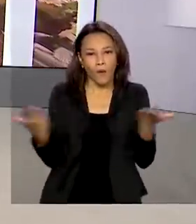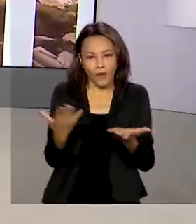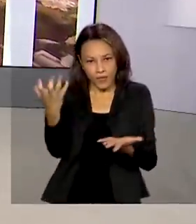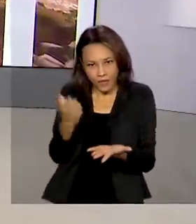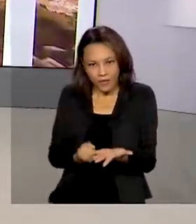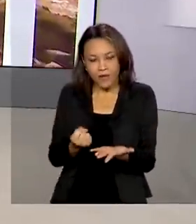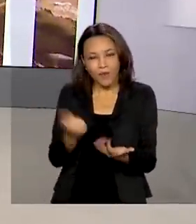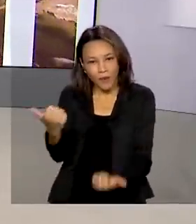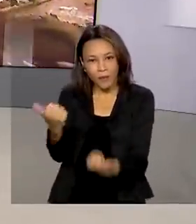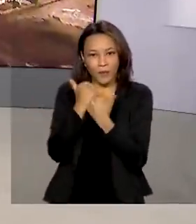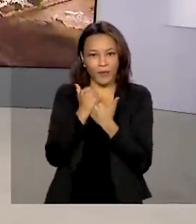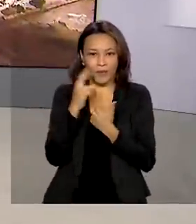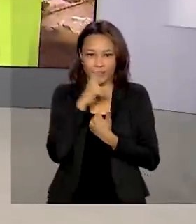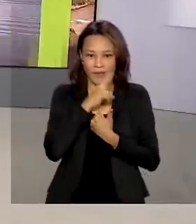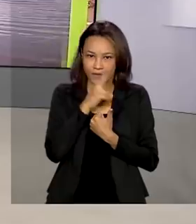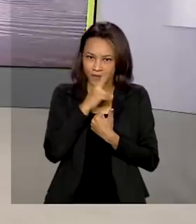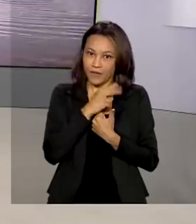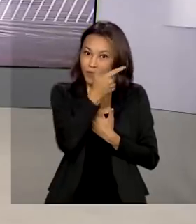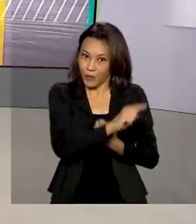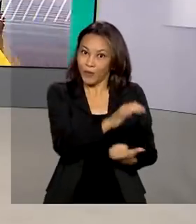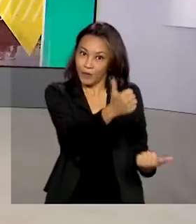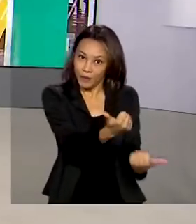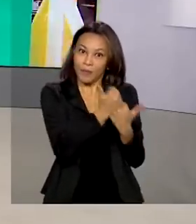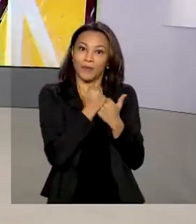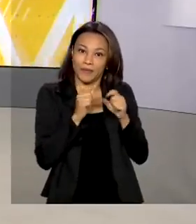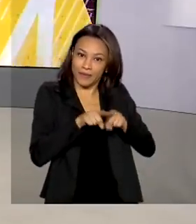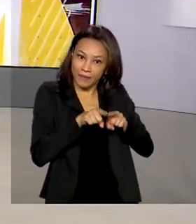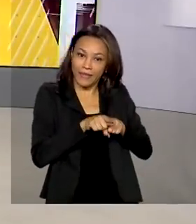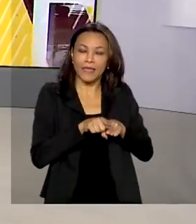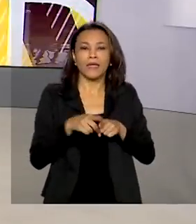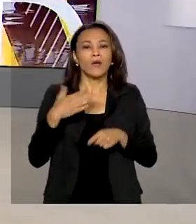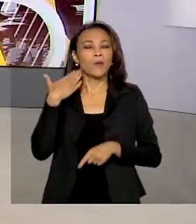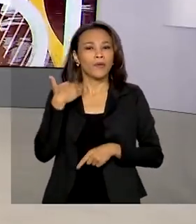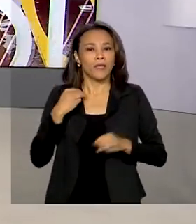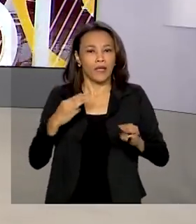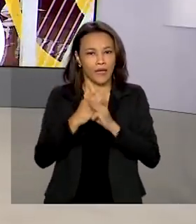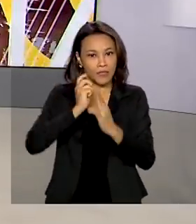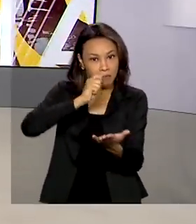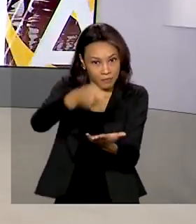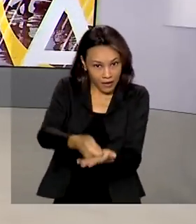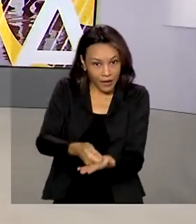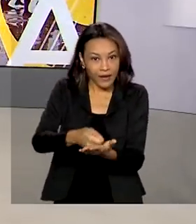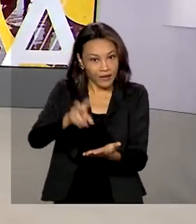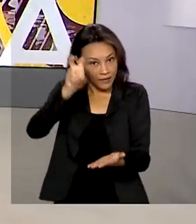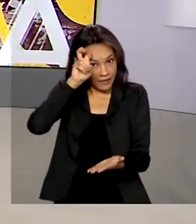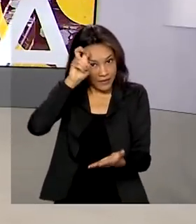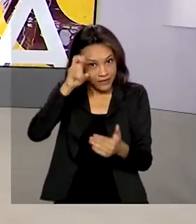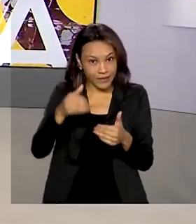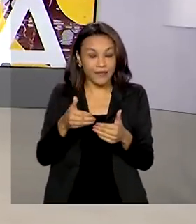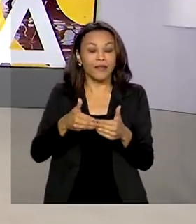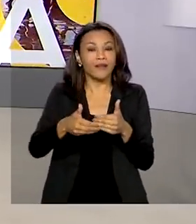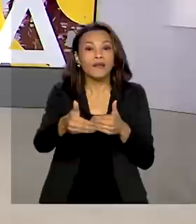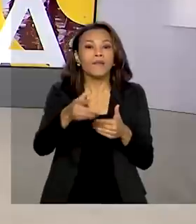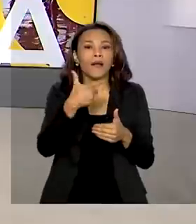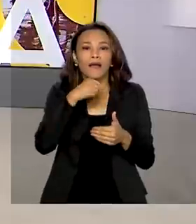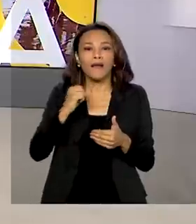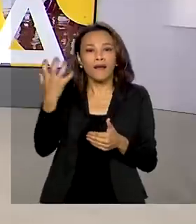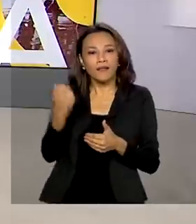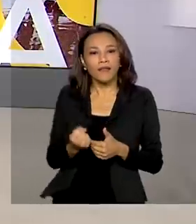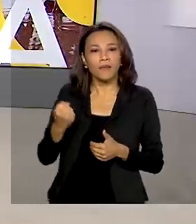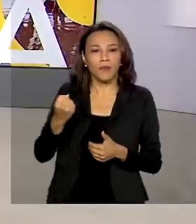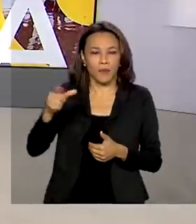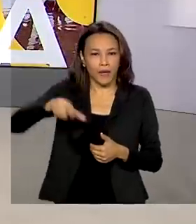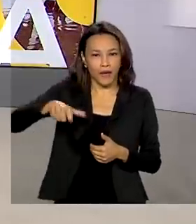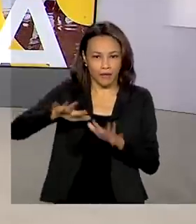emergencial e o auxílio extensão. A Caixa também paga o benefício nesta quinta-feira para integrantes do Bolsa Família